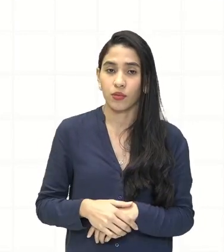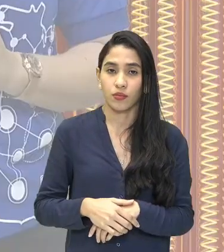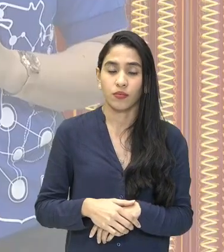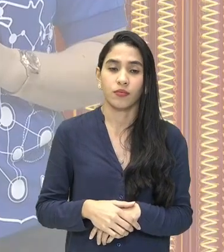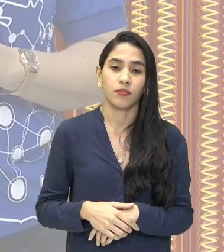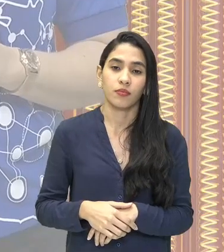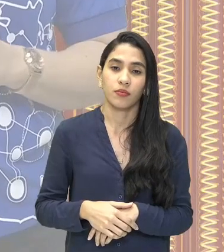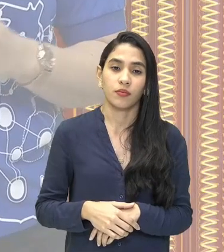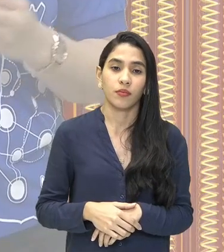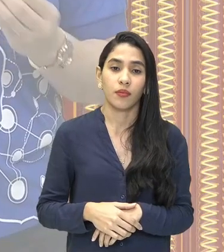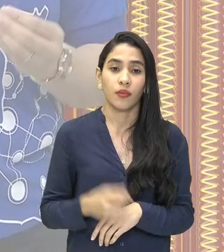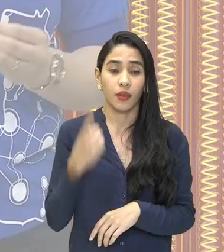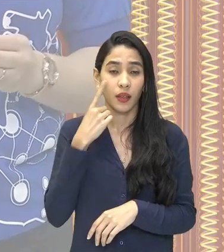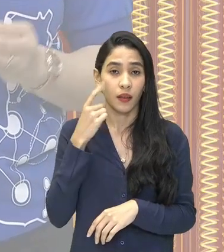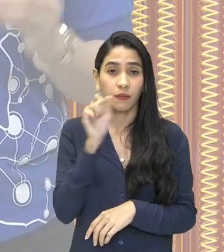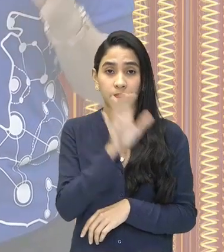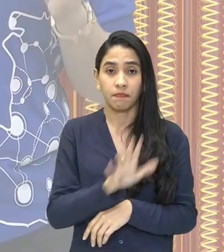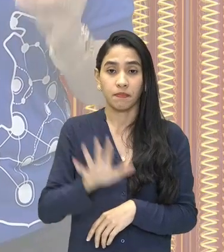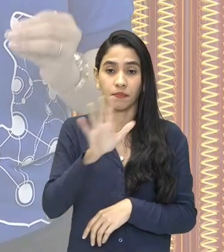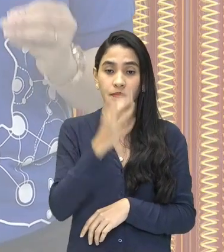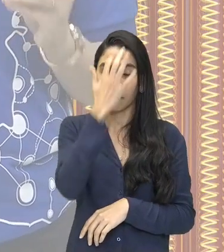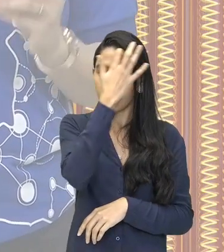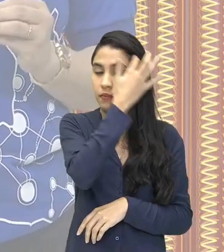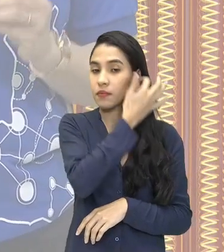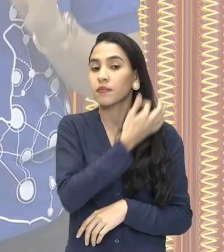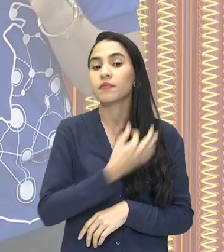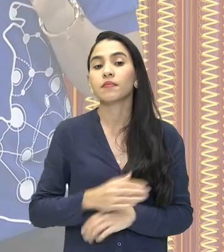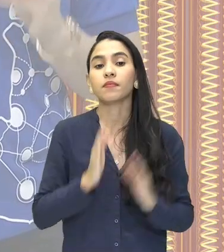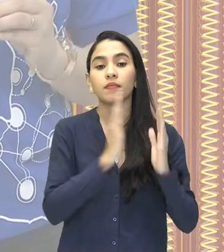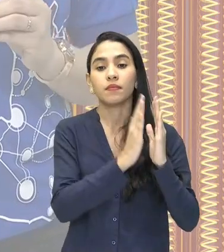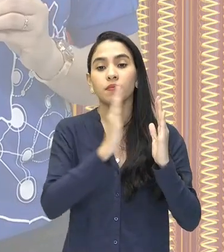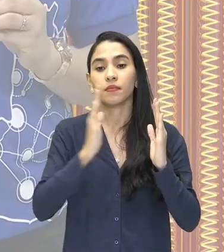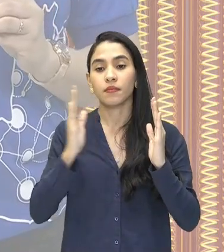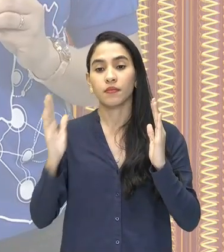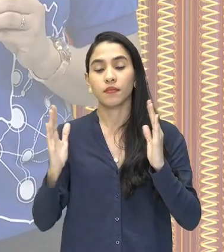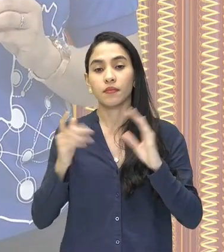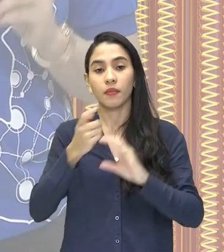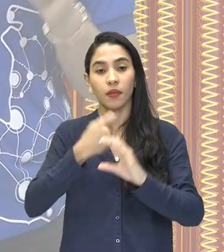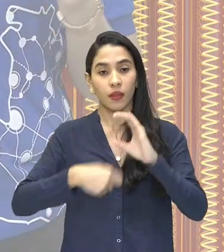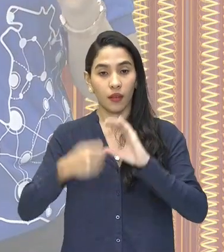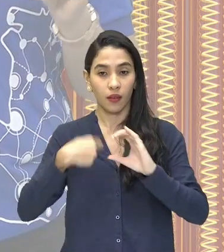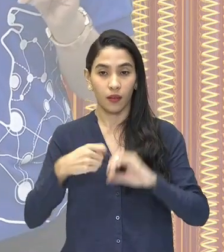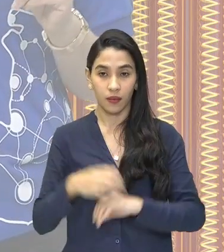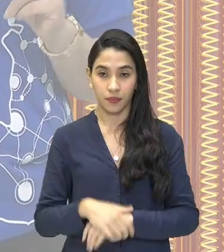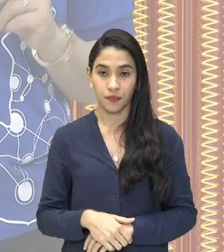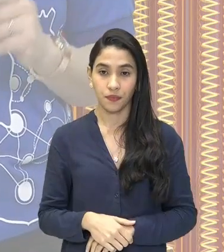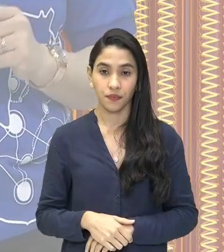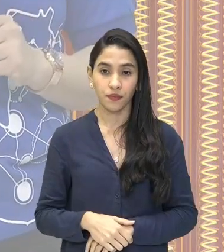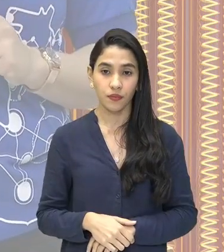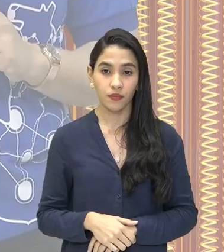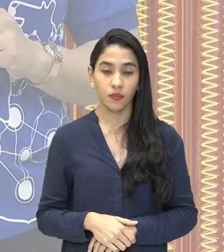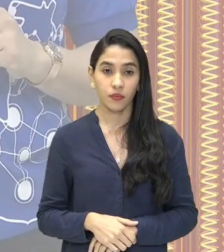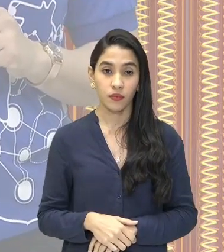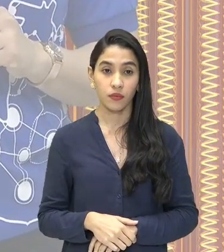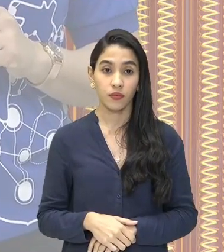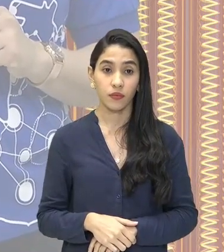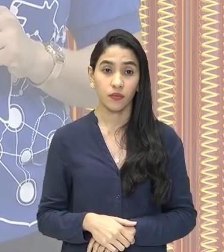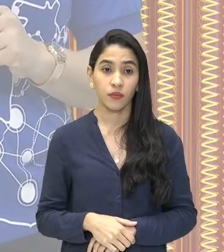agora que nós trouxemos aqui para vocês as fases do capitalismo. Então começando, nós temos aqui